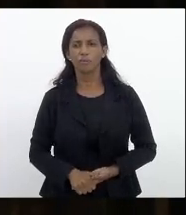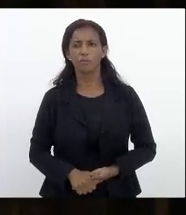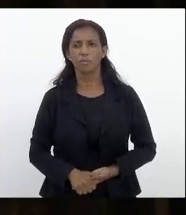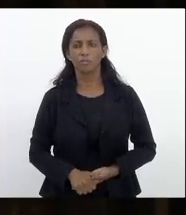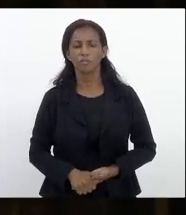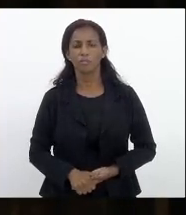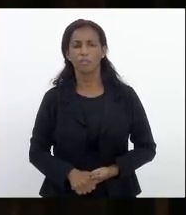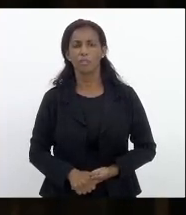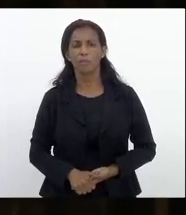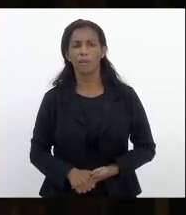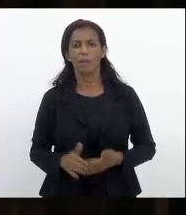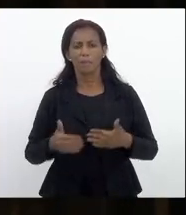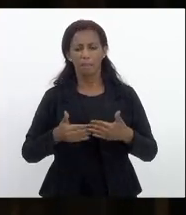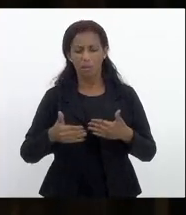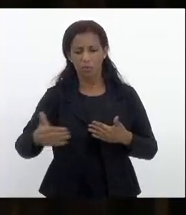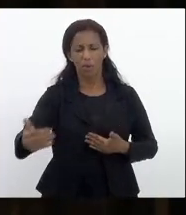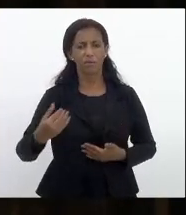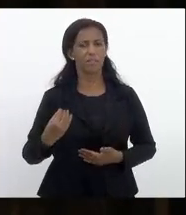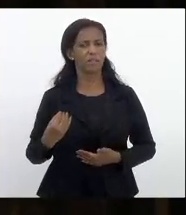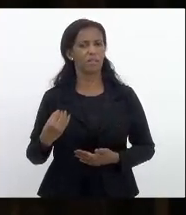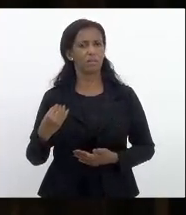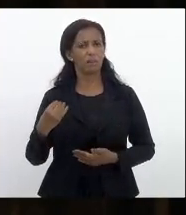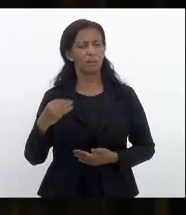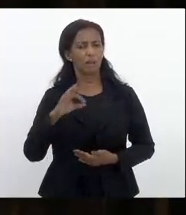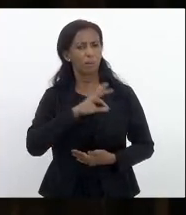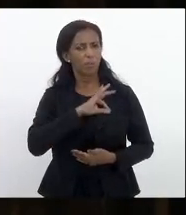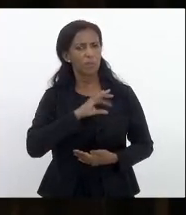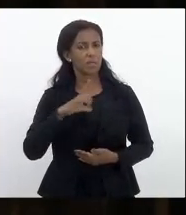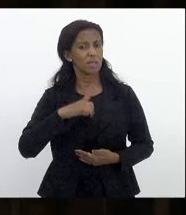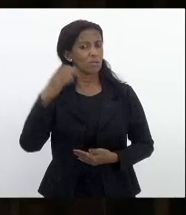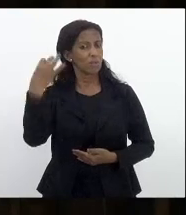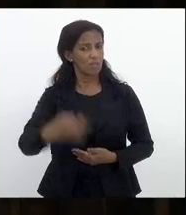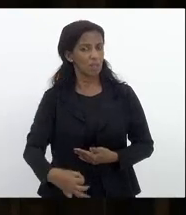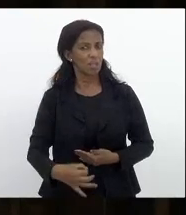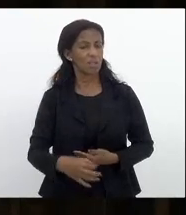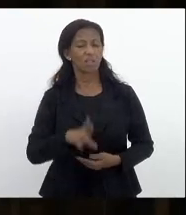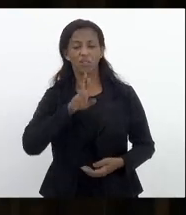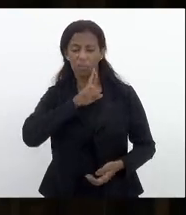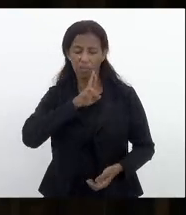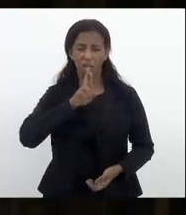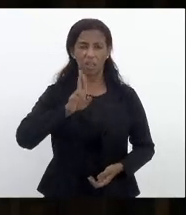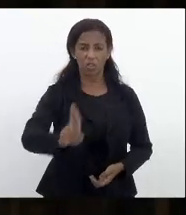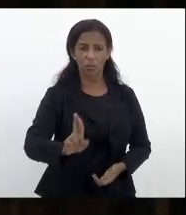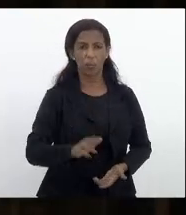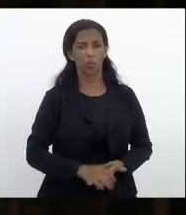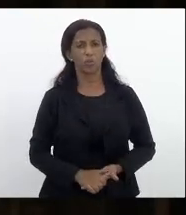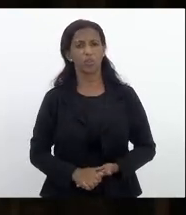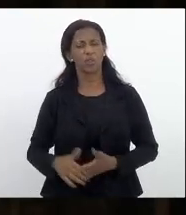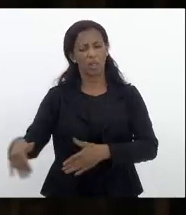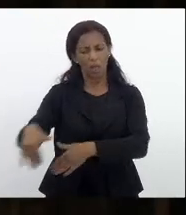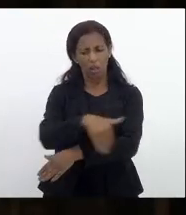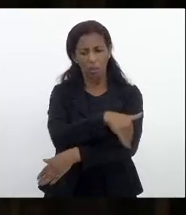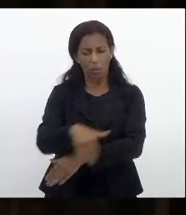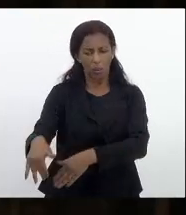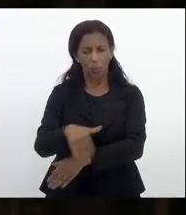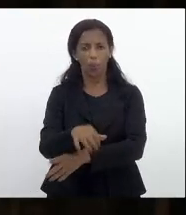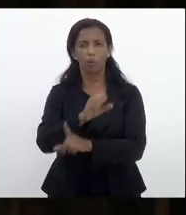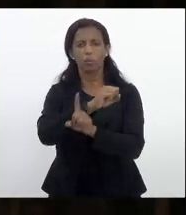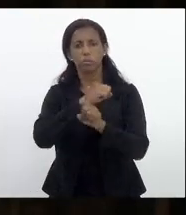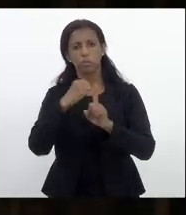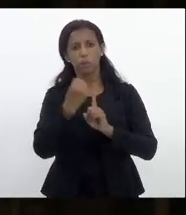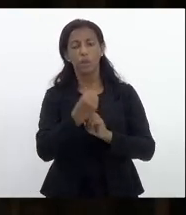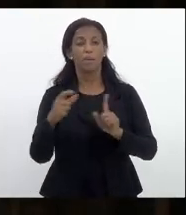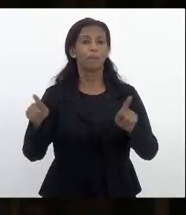passou a sua vida na polícia e tenho certeza que a gente dará a resposta não só nas ruas para a sociedade